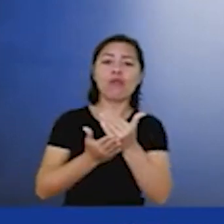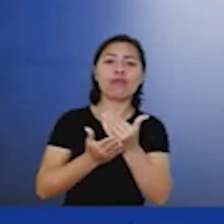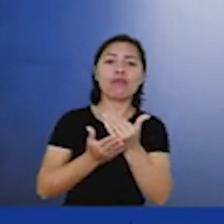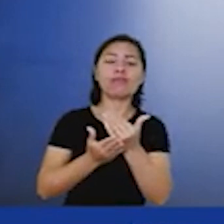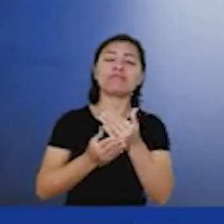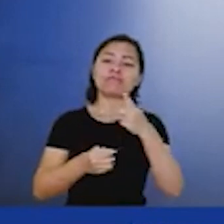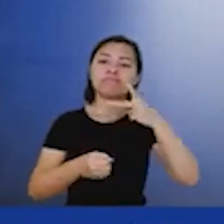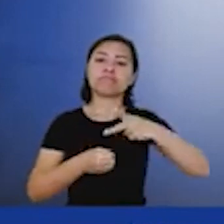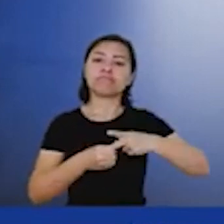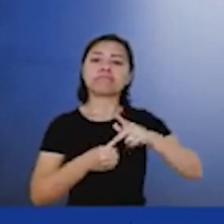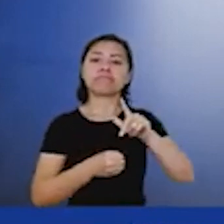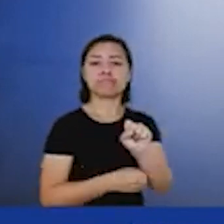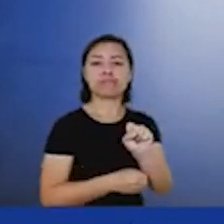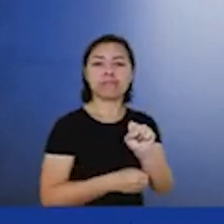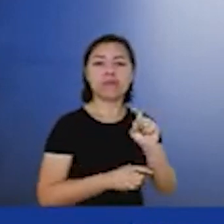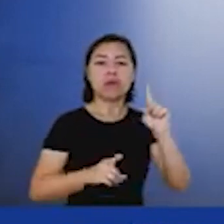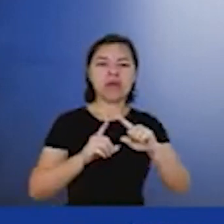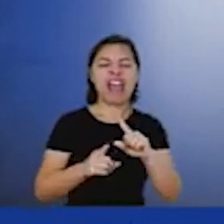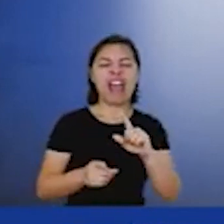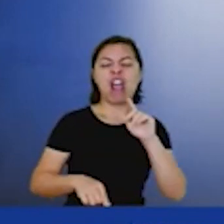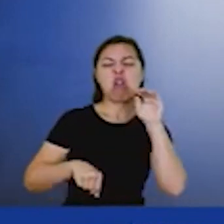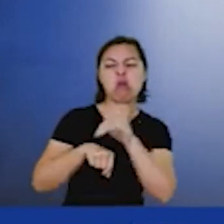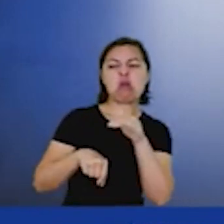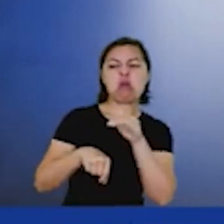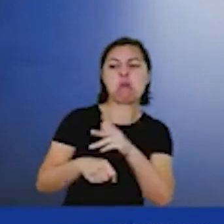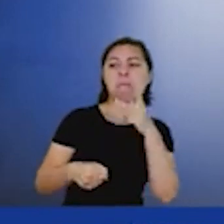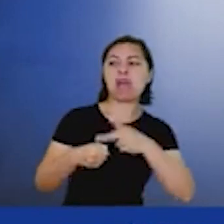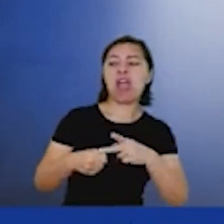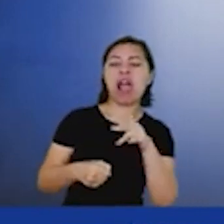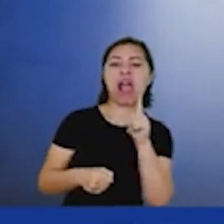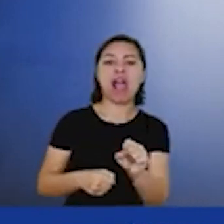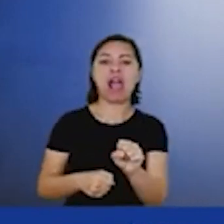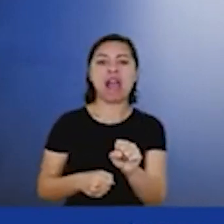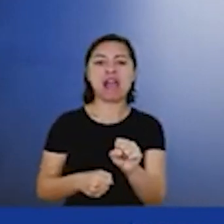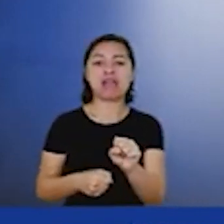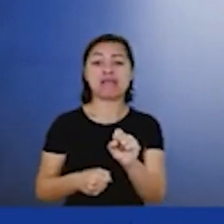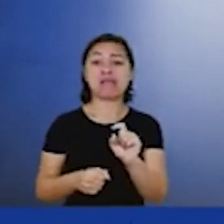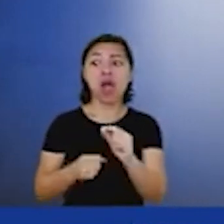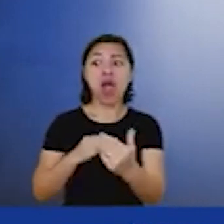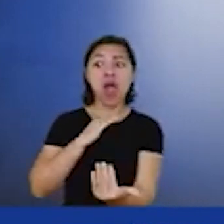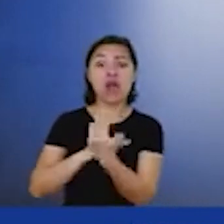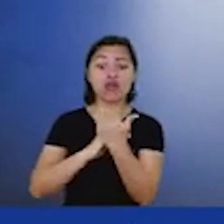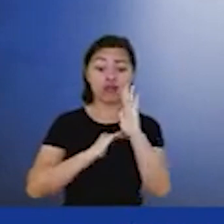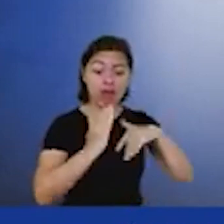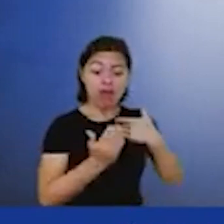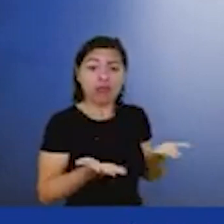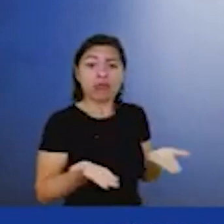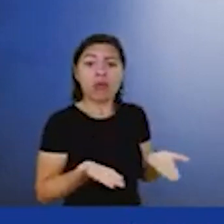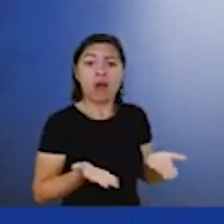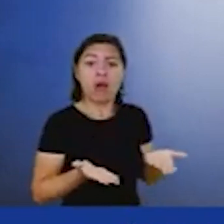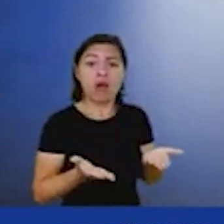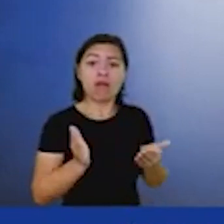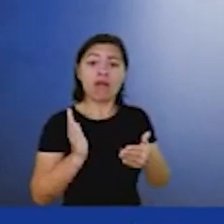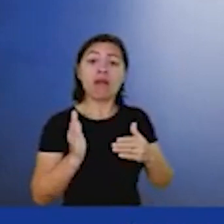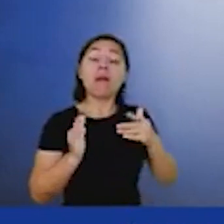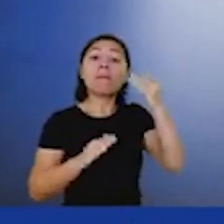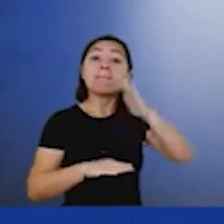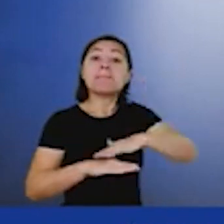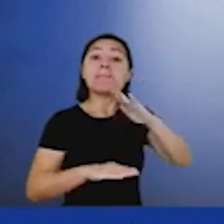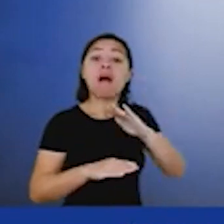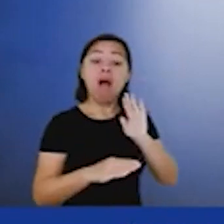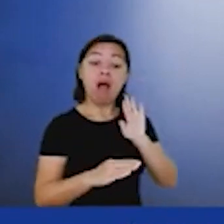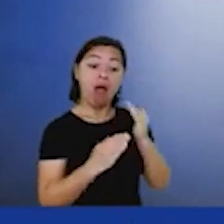demoniza o petróleo e gás, que nos trouxe até aqui, e o petróleo e gás pode nos levar muito adiante, porque são